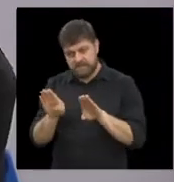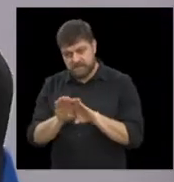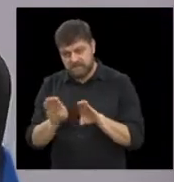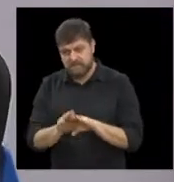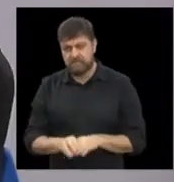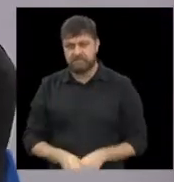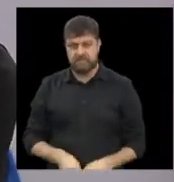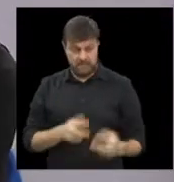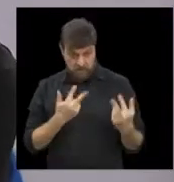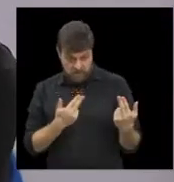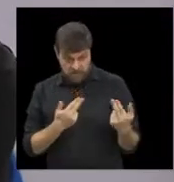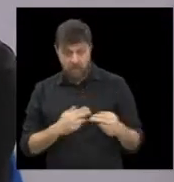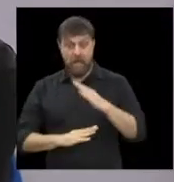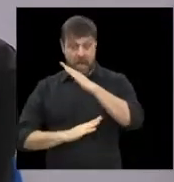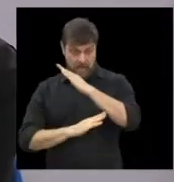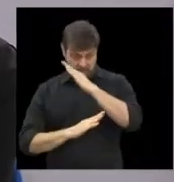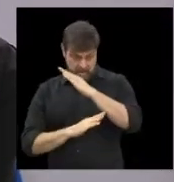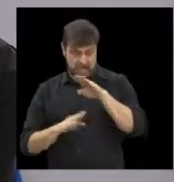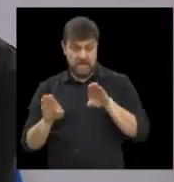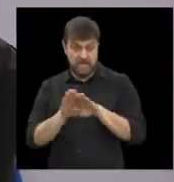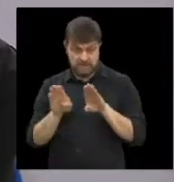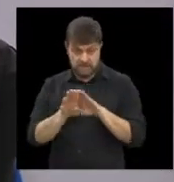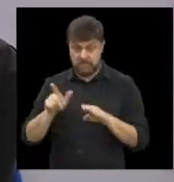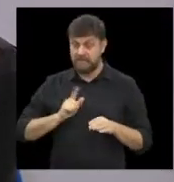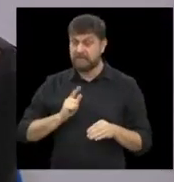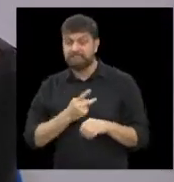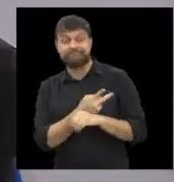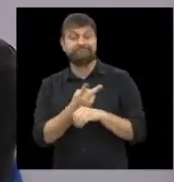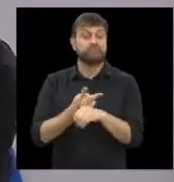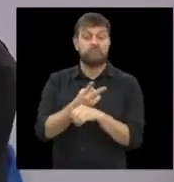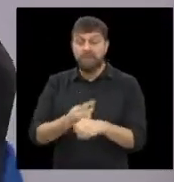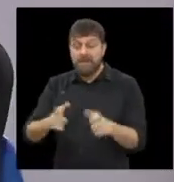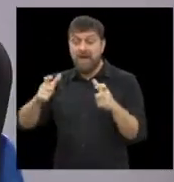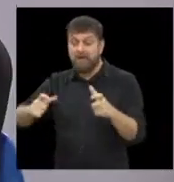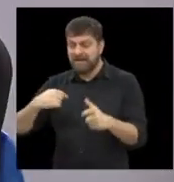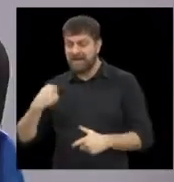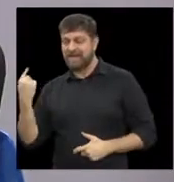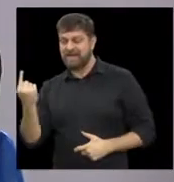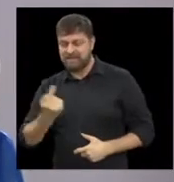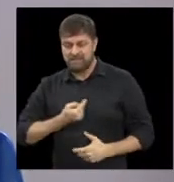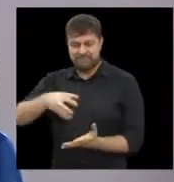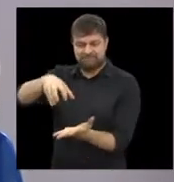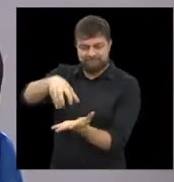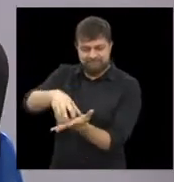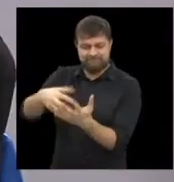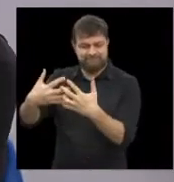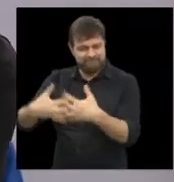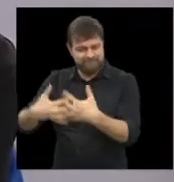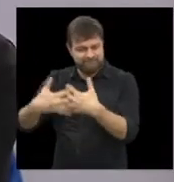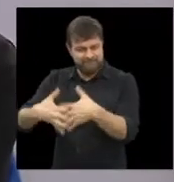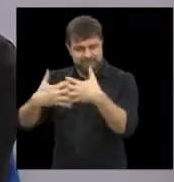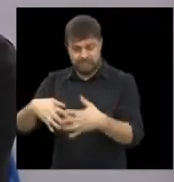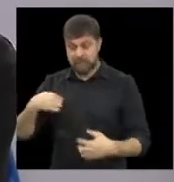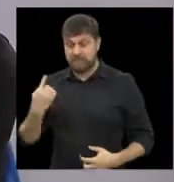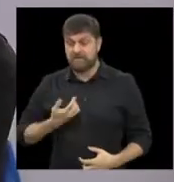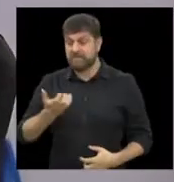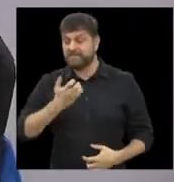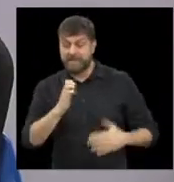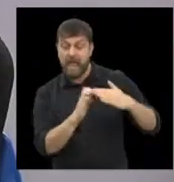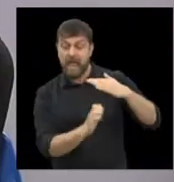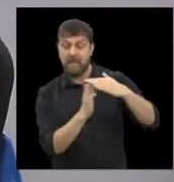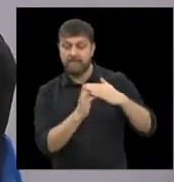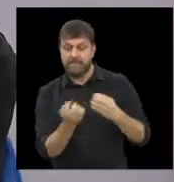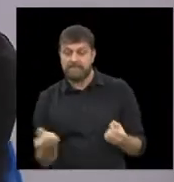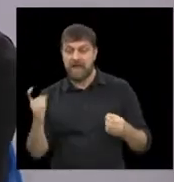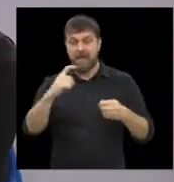a Câmara Municipal também está investindo. Estamos buscando, através de possibilidades de convênios com empresas, né? Mas